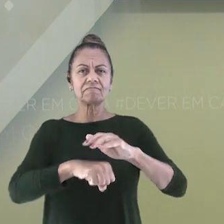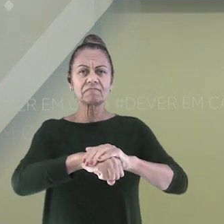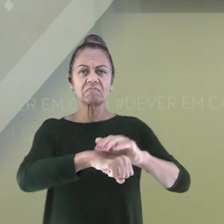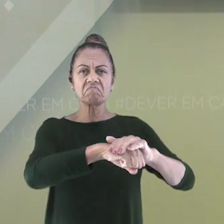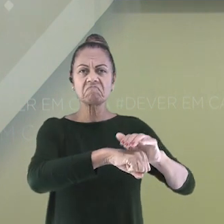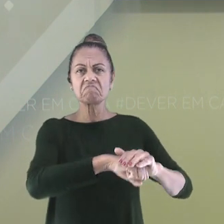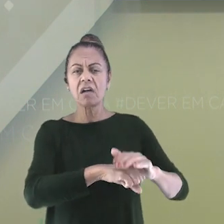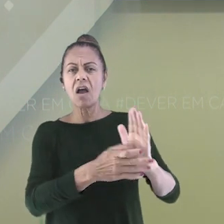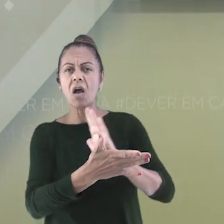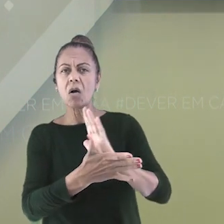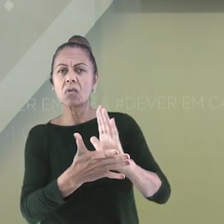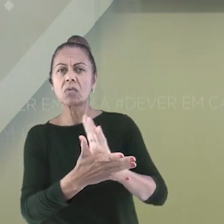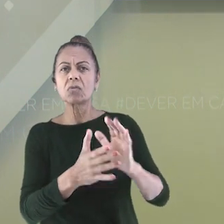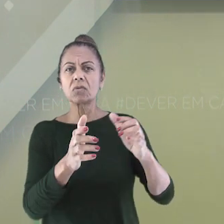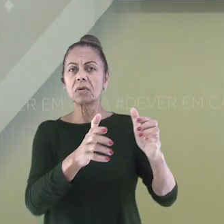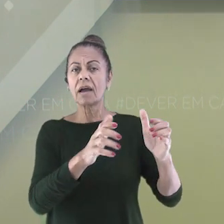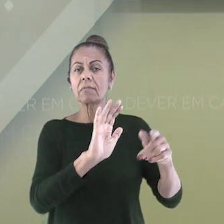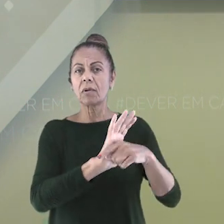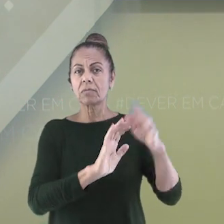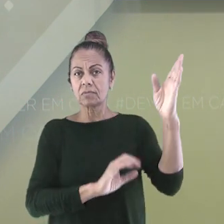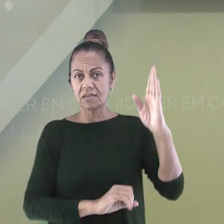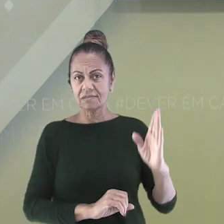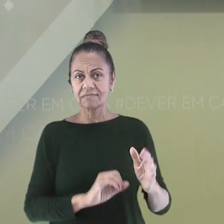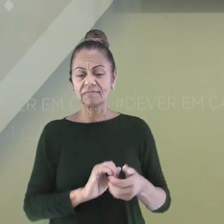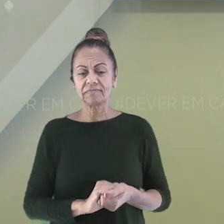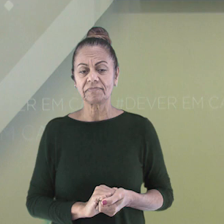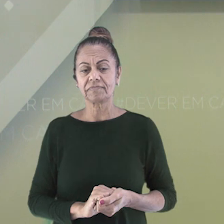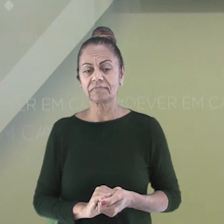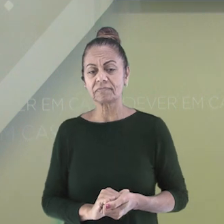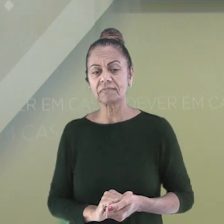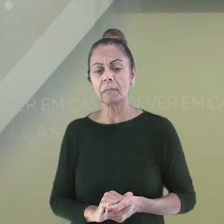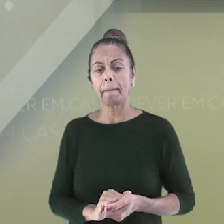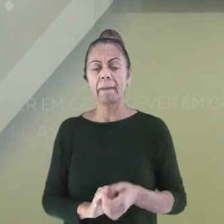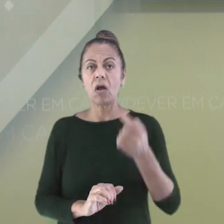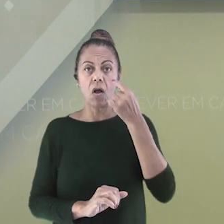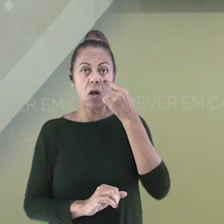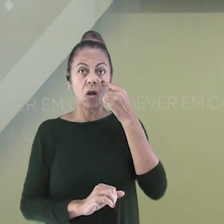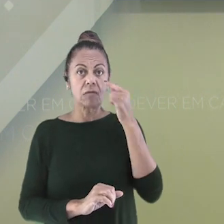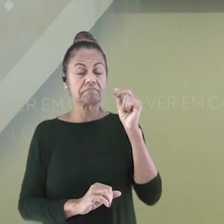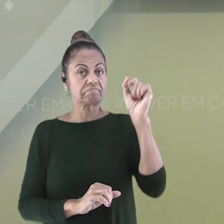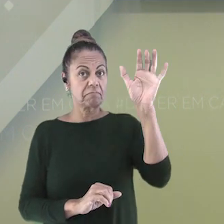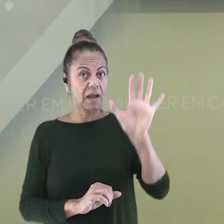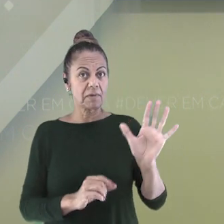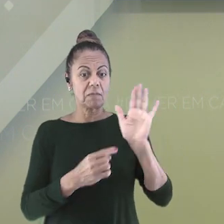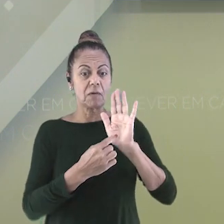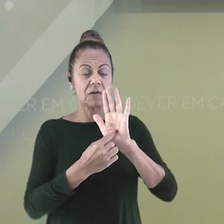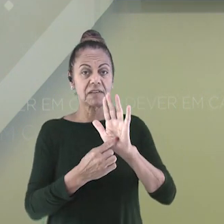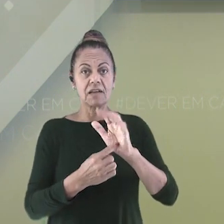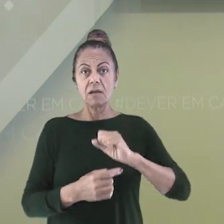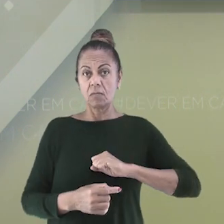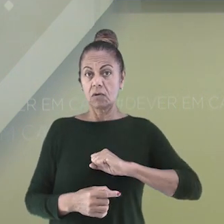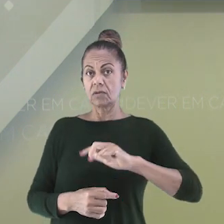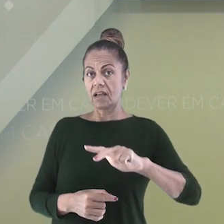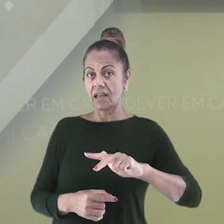território brasileiro. Vejam só como era. A parte pertencente a Portugal foi dividida